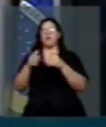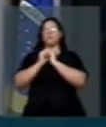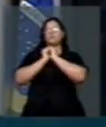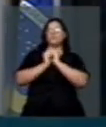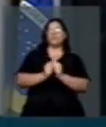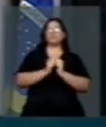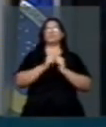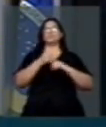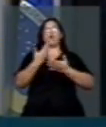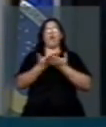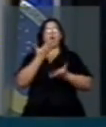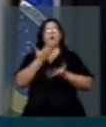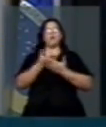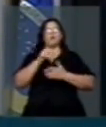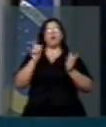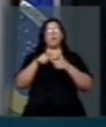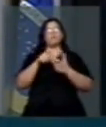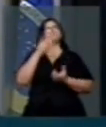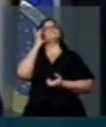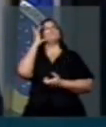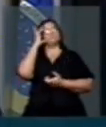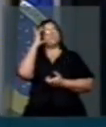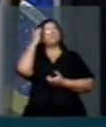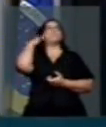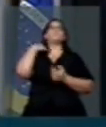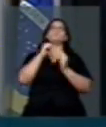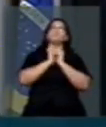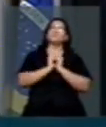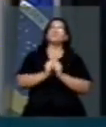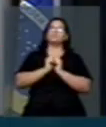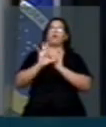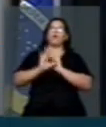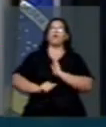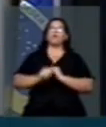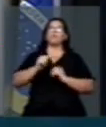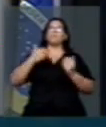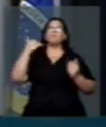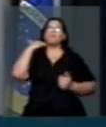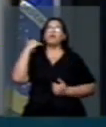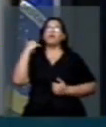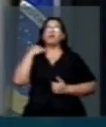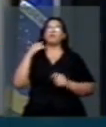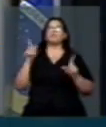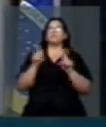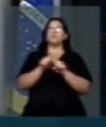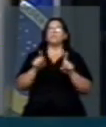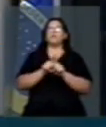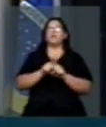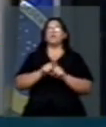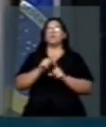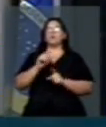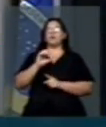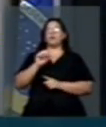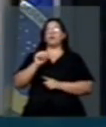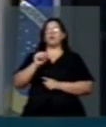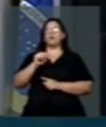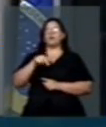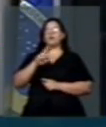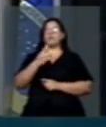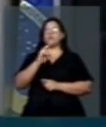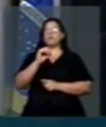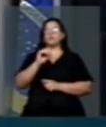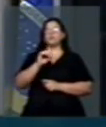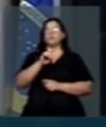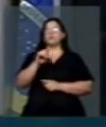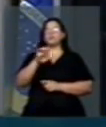em quartéis, roubando bancos e roubando caminhões de carga na Baixada Fluminense, contra o período